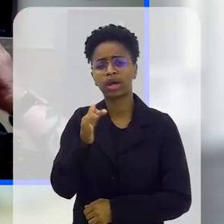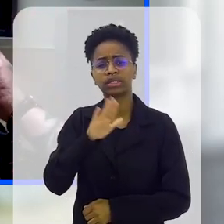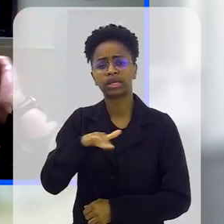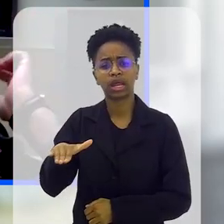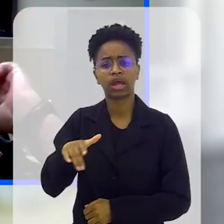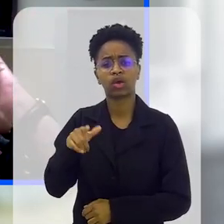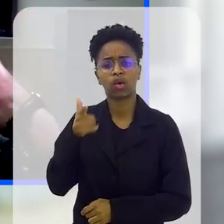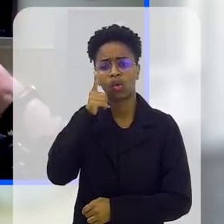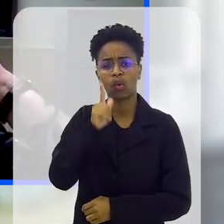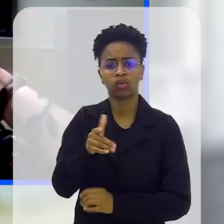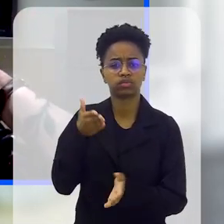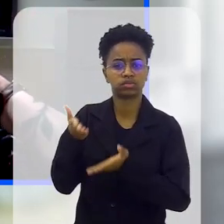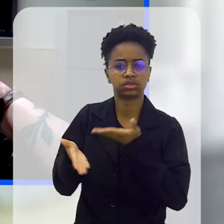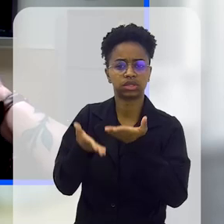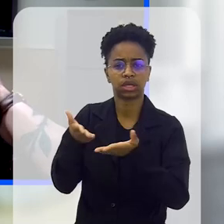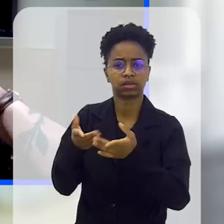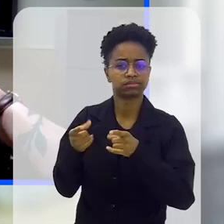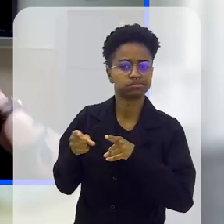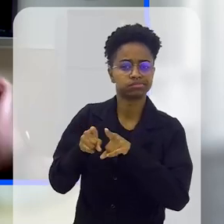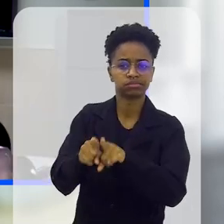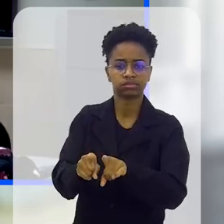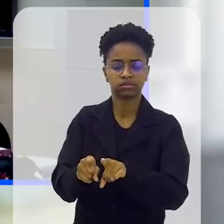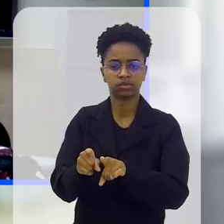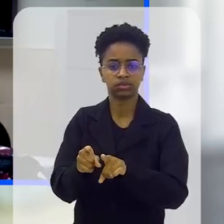isso, quantas crianças vocês atendem